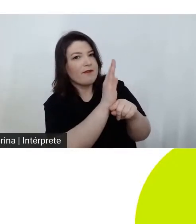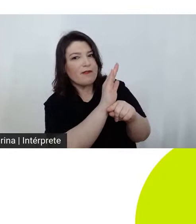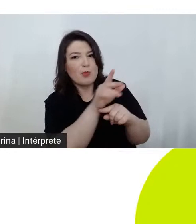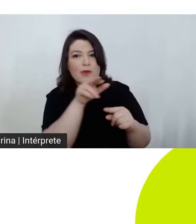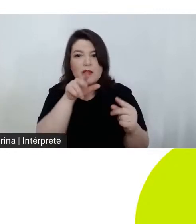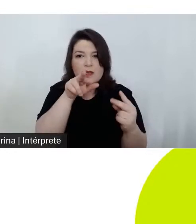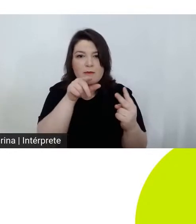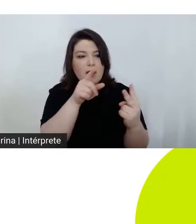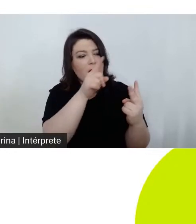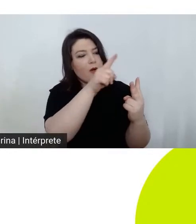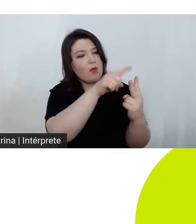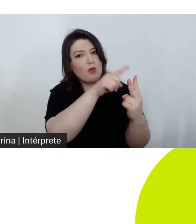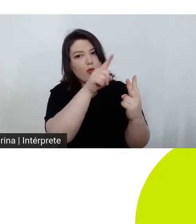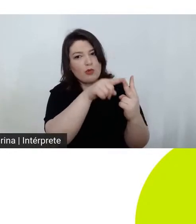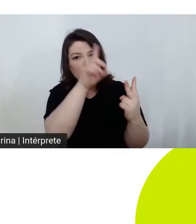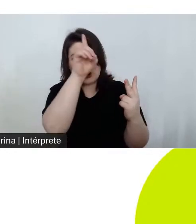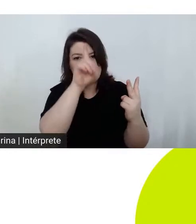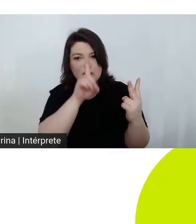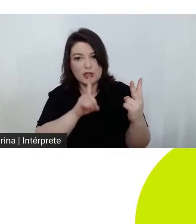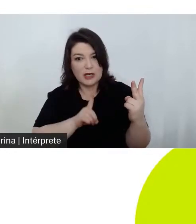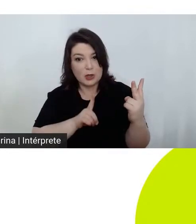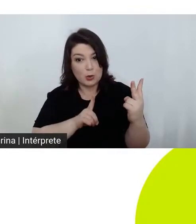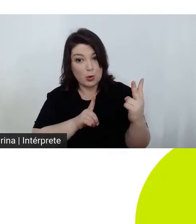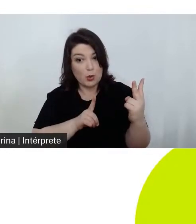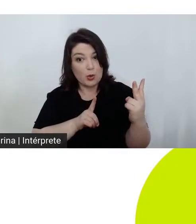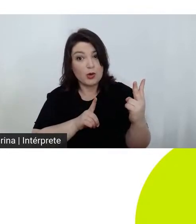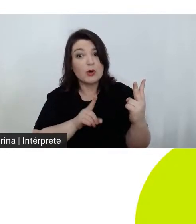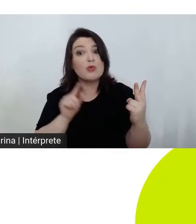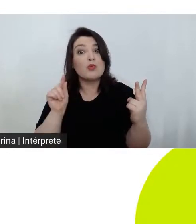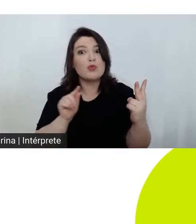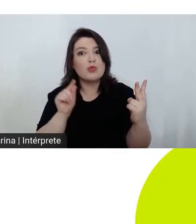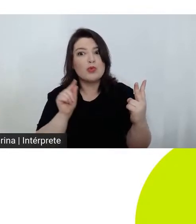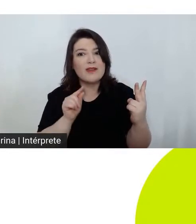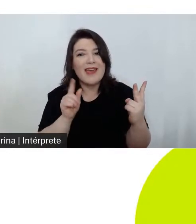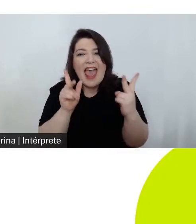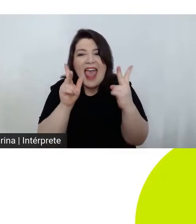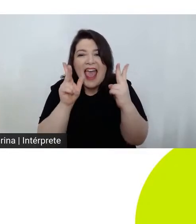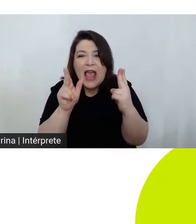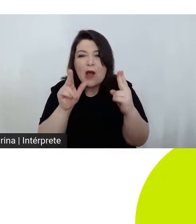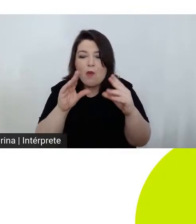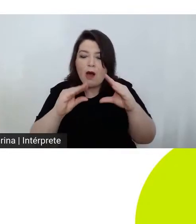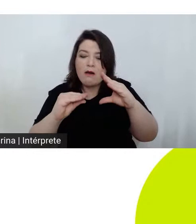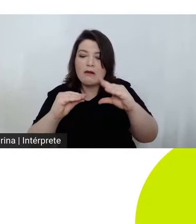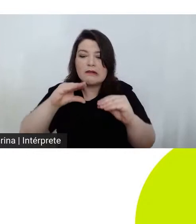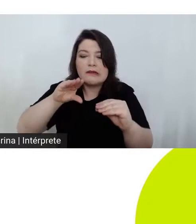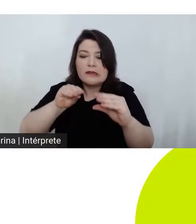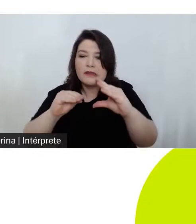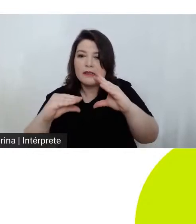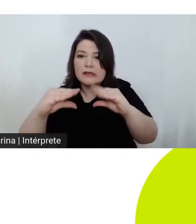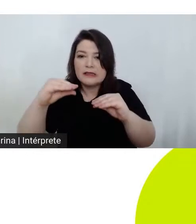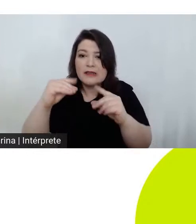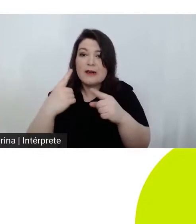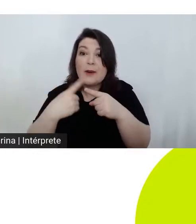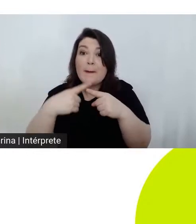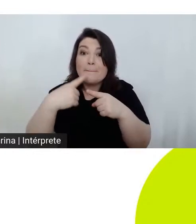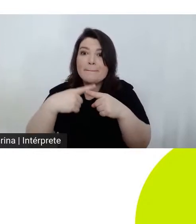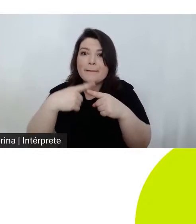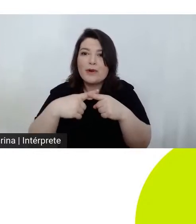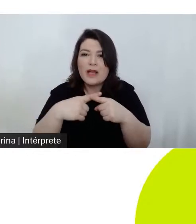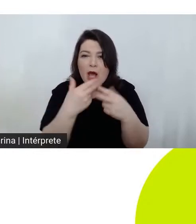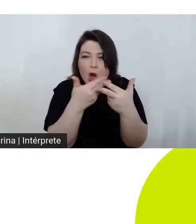modelaram, deram forma e vida ao bruto intocado e